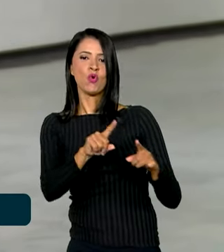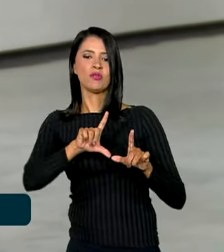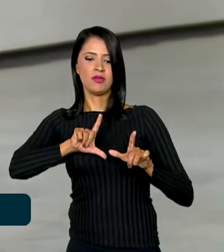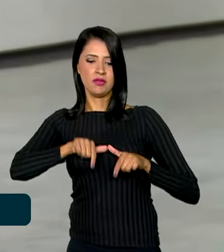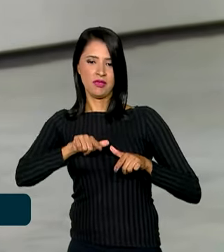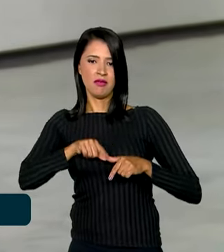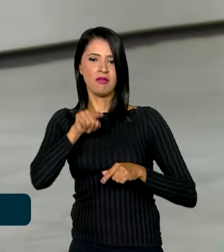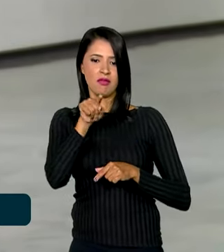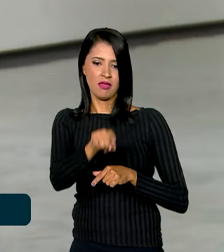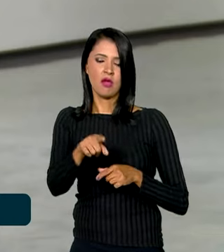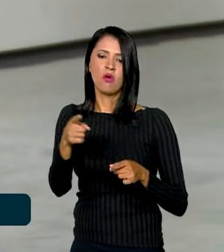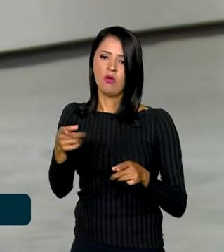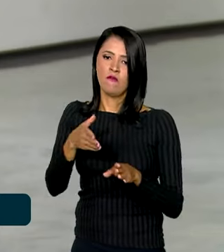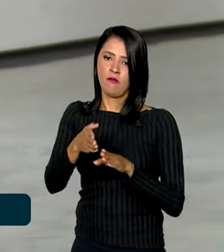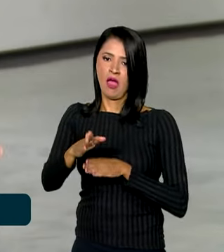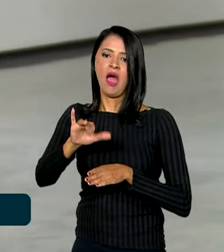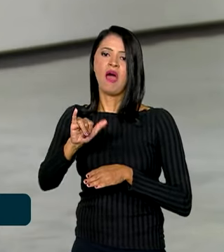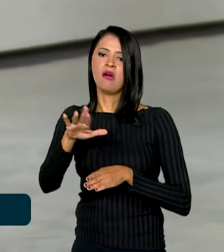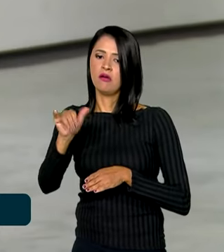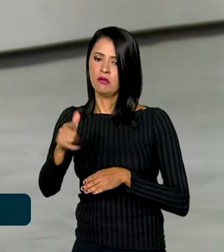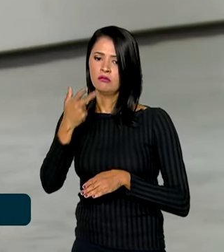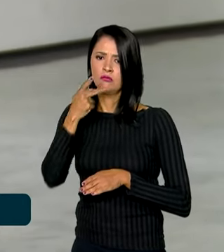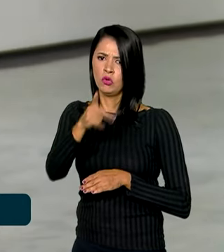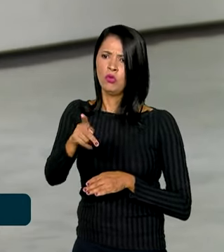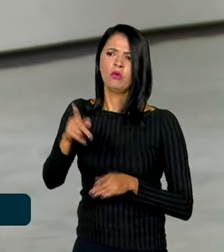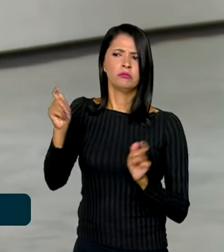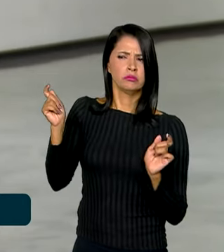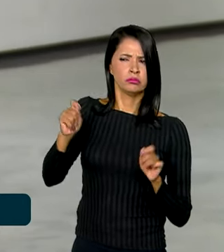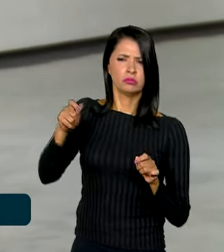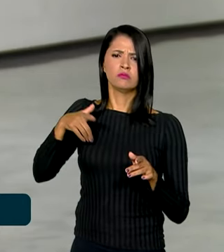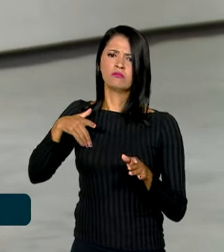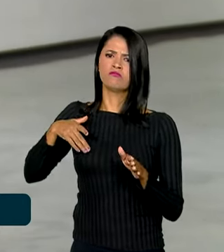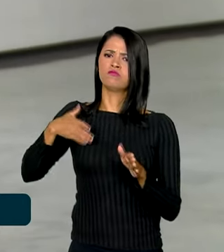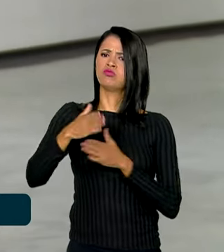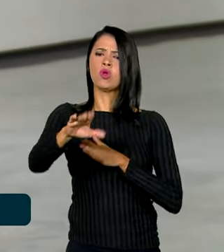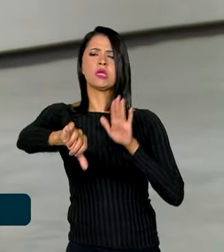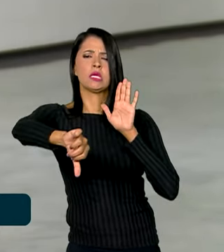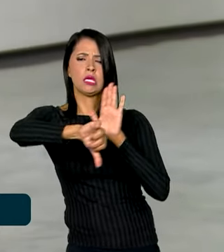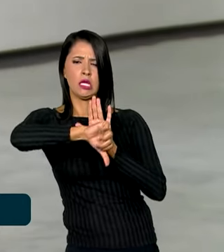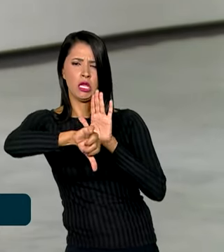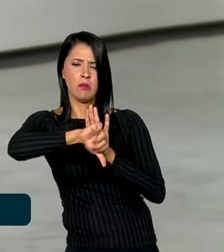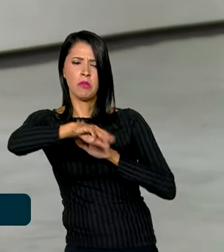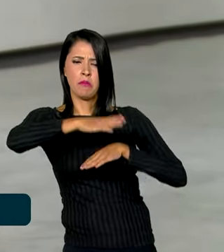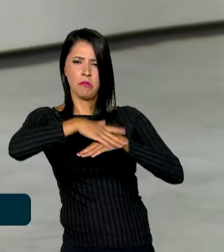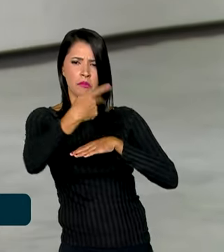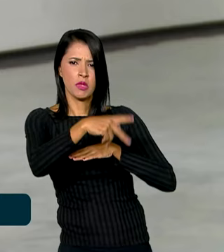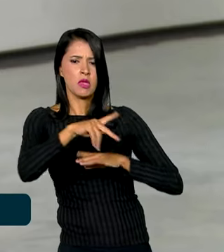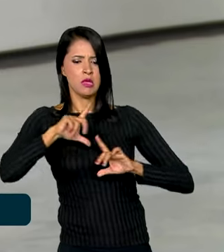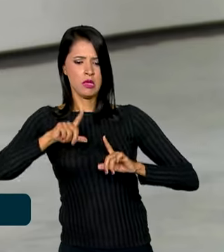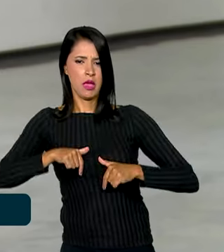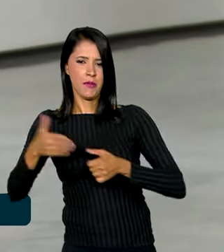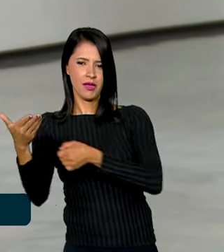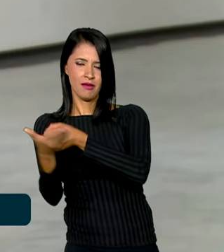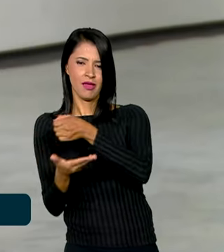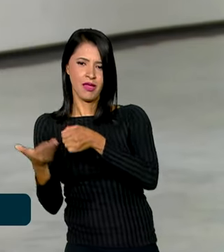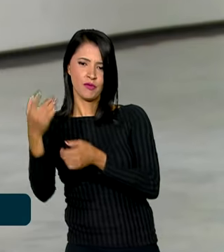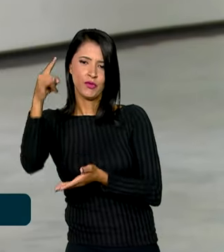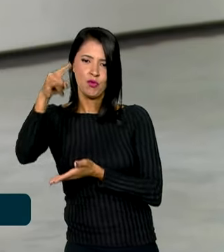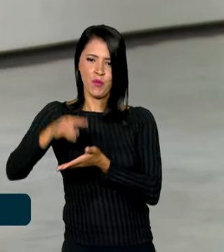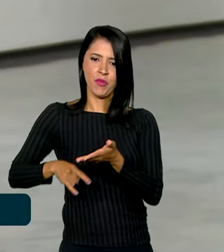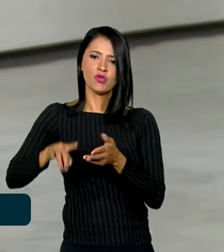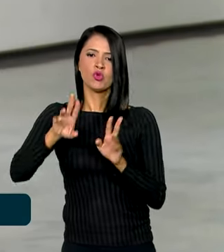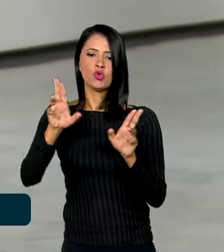O país africano denuncia possíveis violações por parte de Israel com base na Convenção Internacional sobre